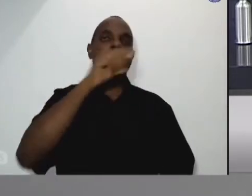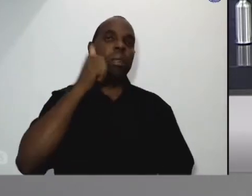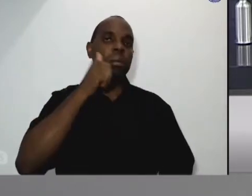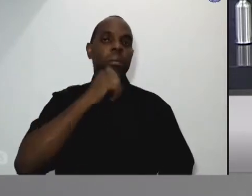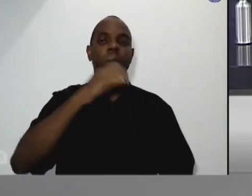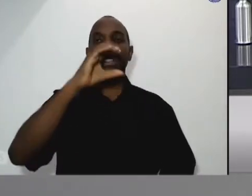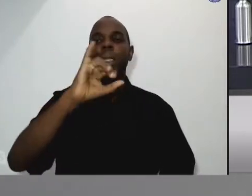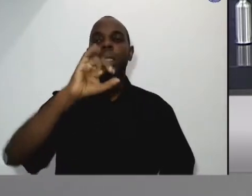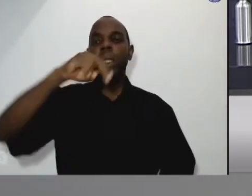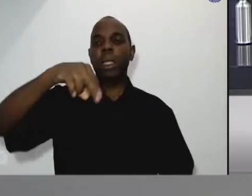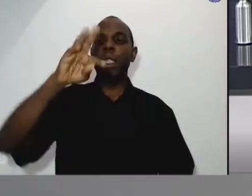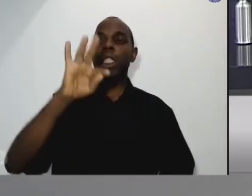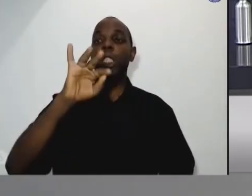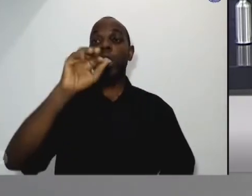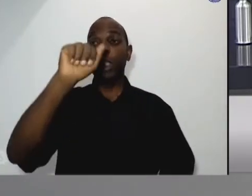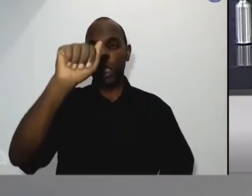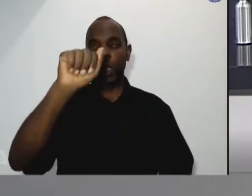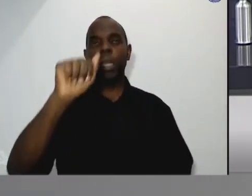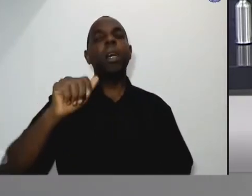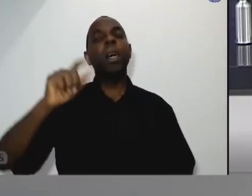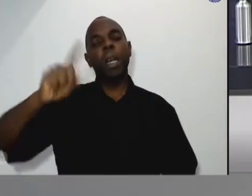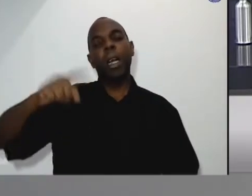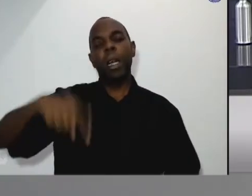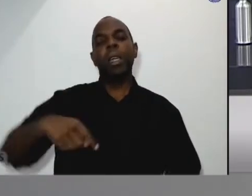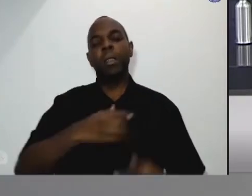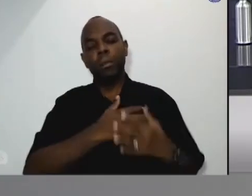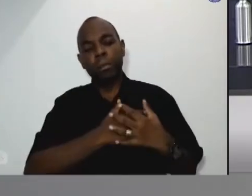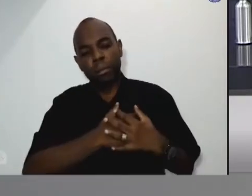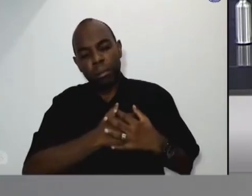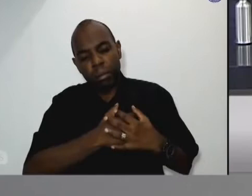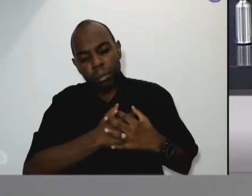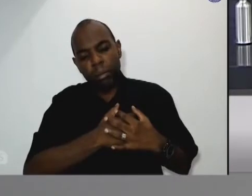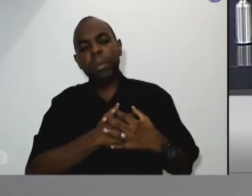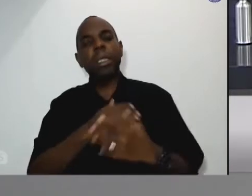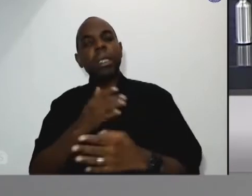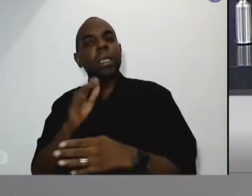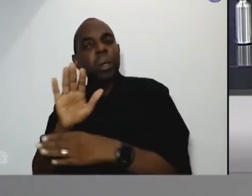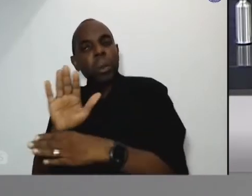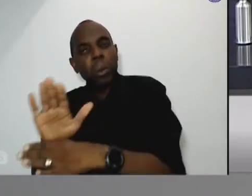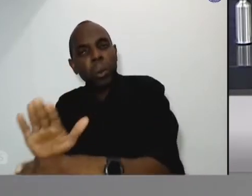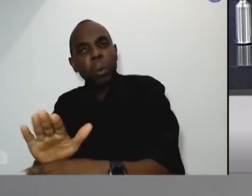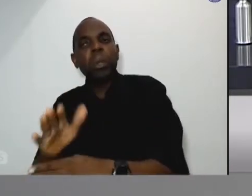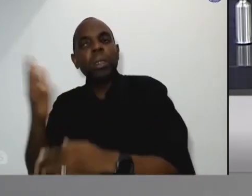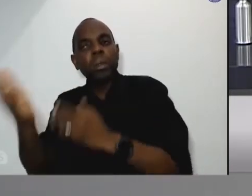nos falar sobre ouviu, sentiu, compaixão e cuidou da mulher. Bem-vinda Cintia.